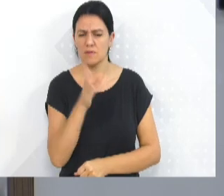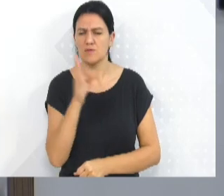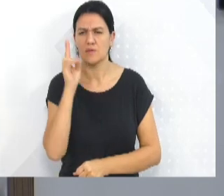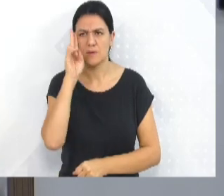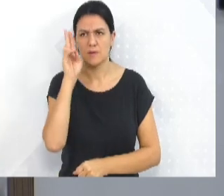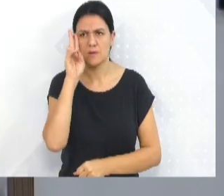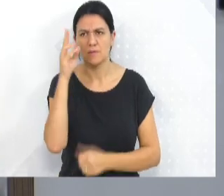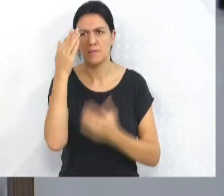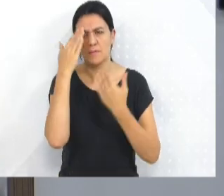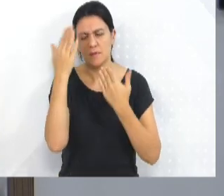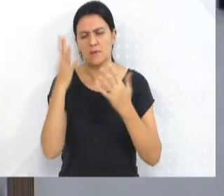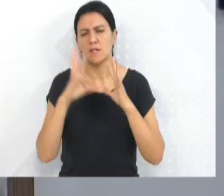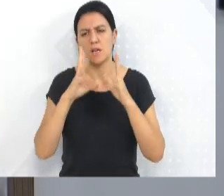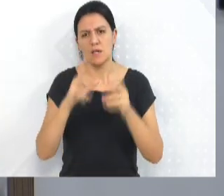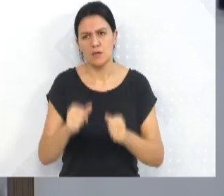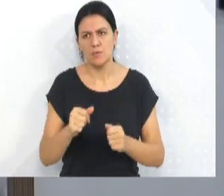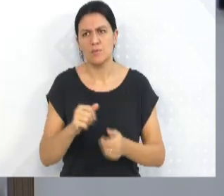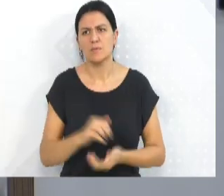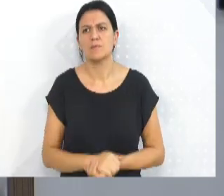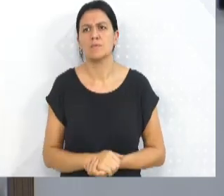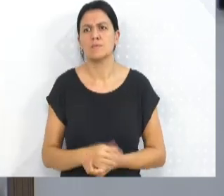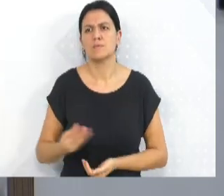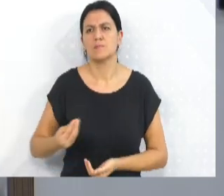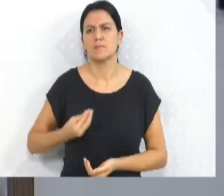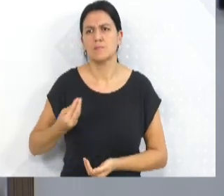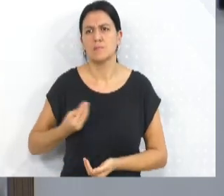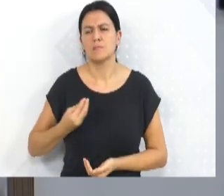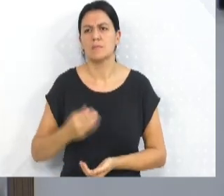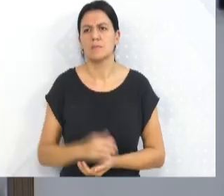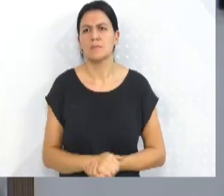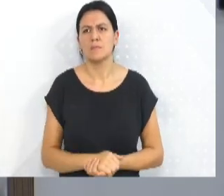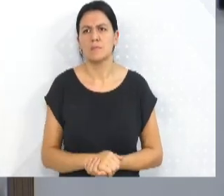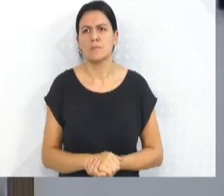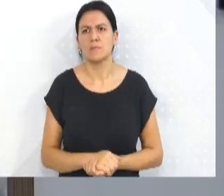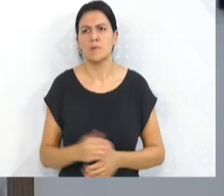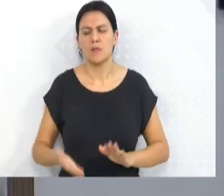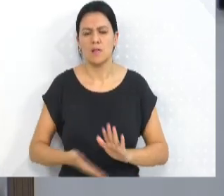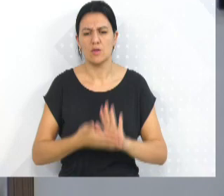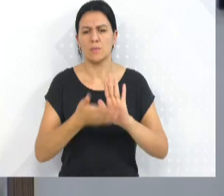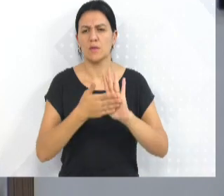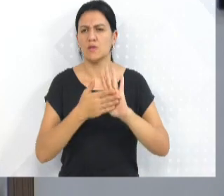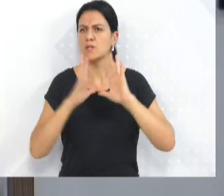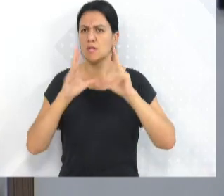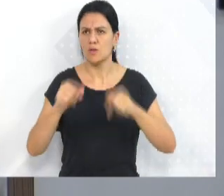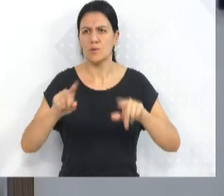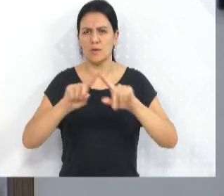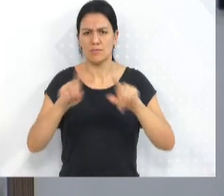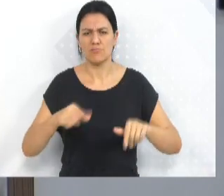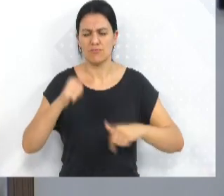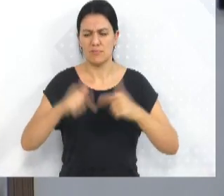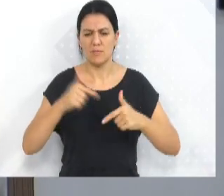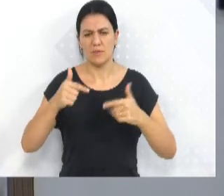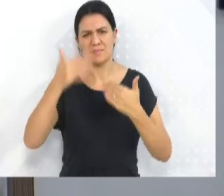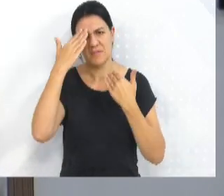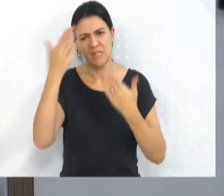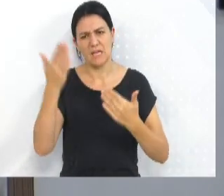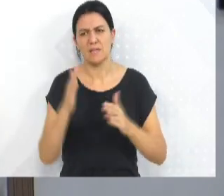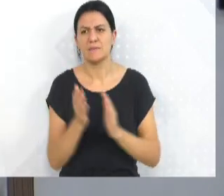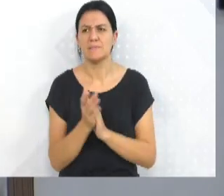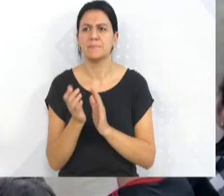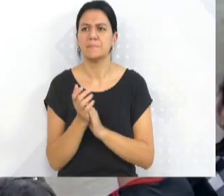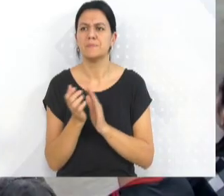Eu quero agradecer a todos presentes aqui essa homenagem justa para todos os trabalhadores. Obrigado. Obrigado.